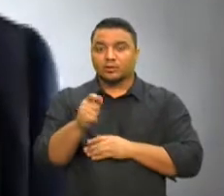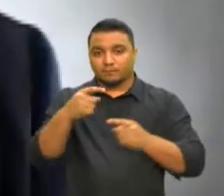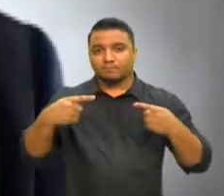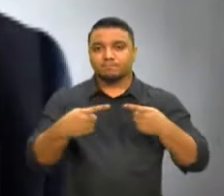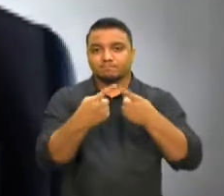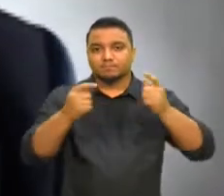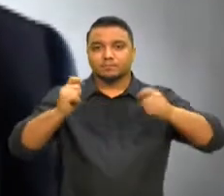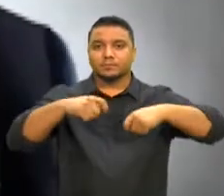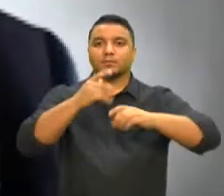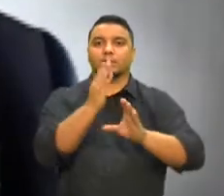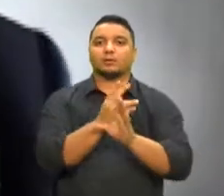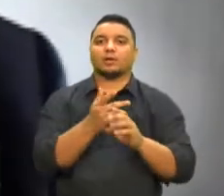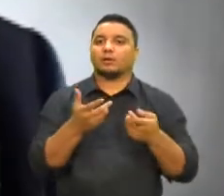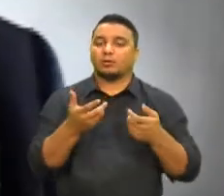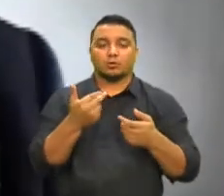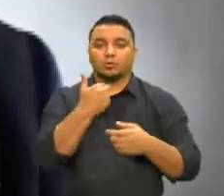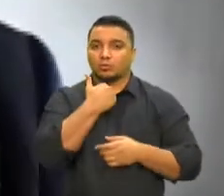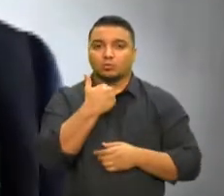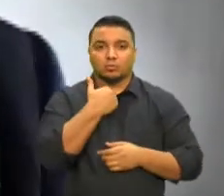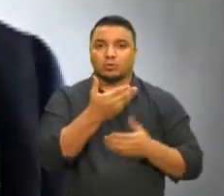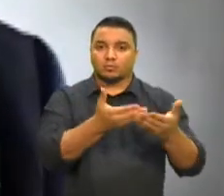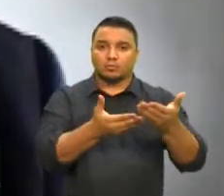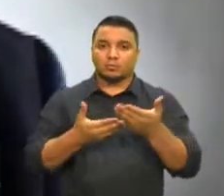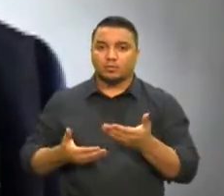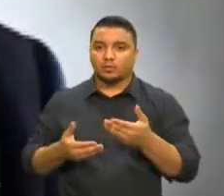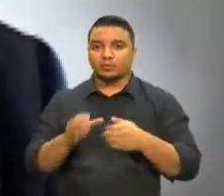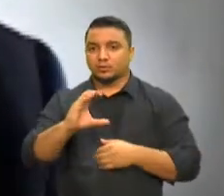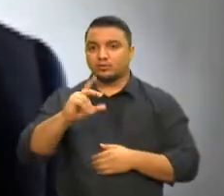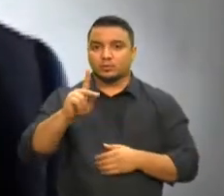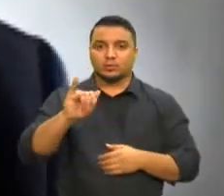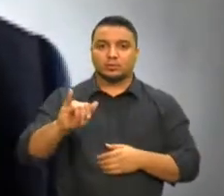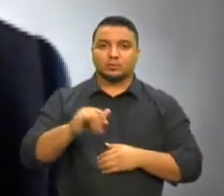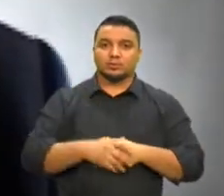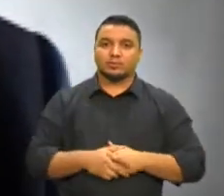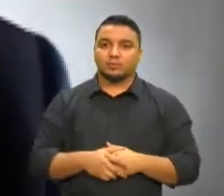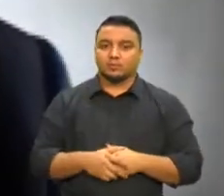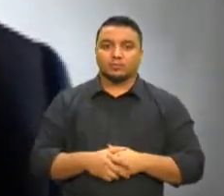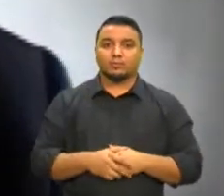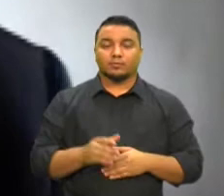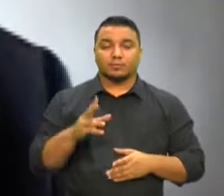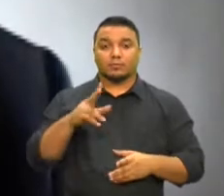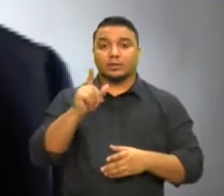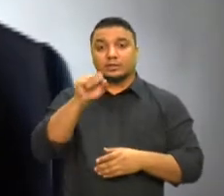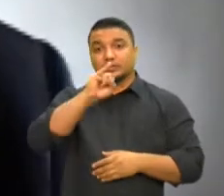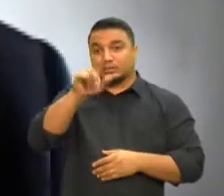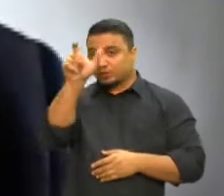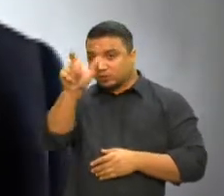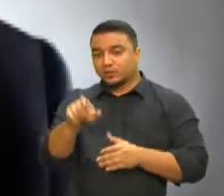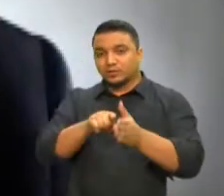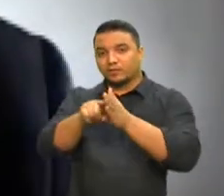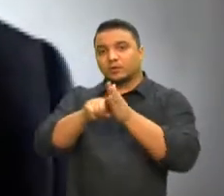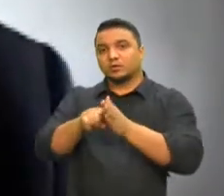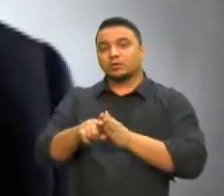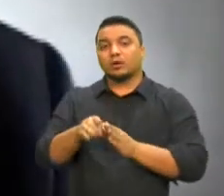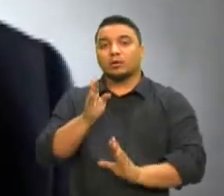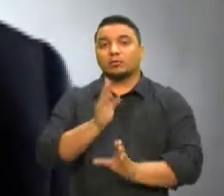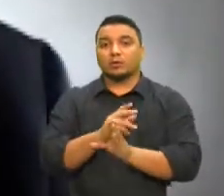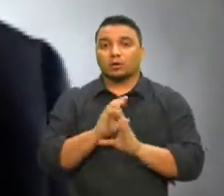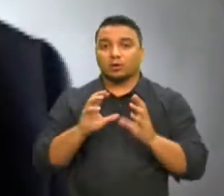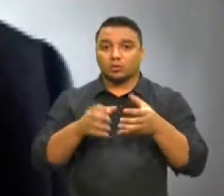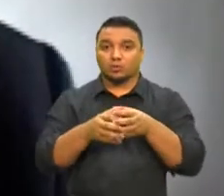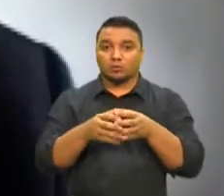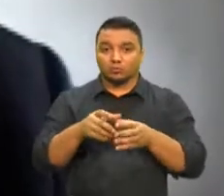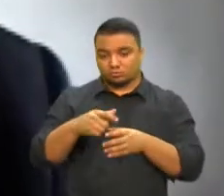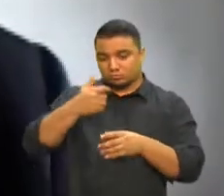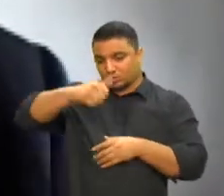de que ele não pode ser convidado pela CPI, não pode ser convocado pela CPI na condição de investigado. Porque o órgão competente para